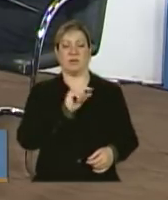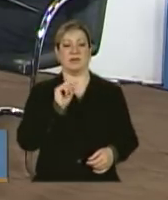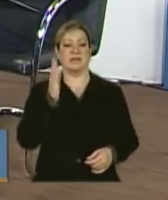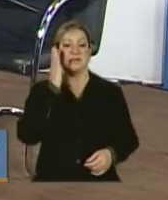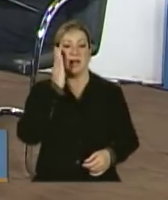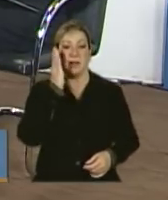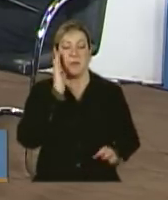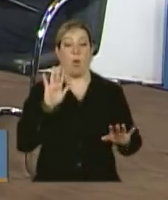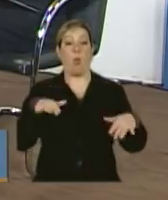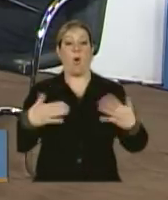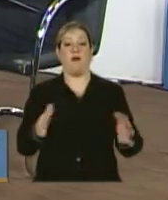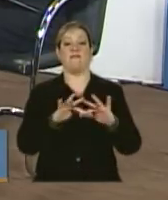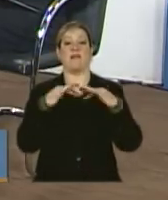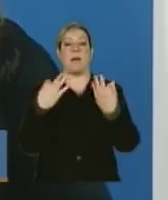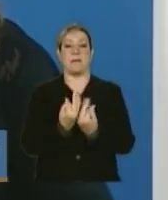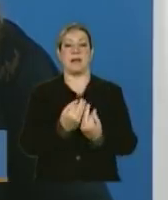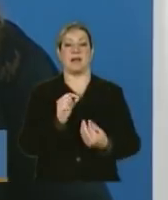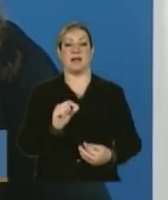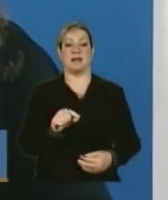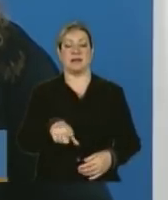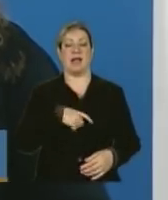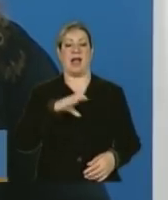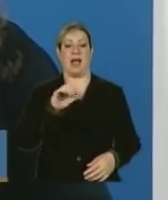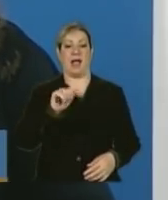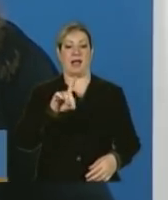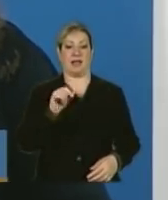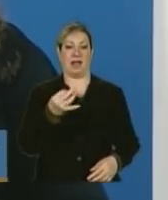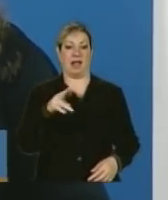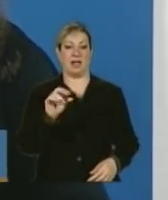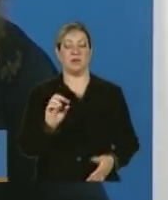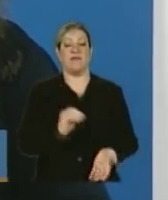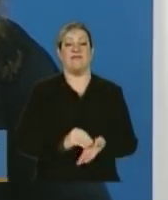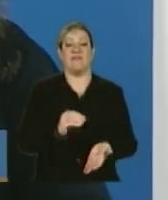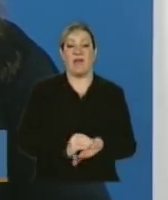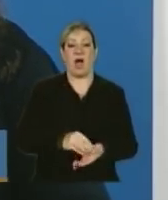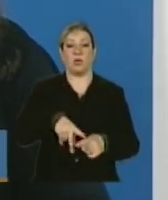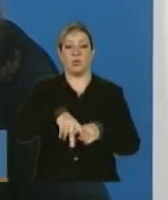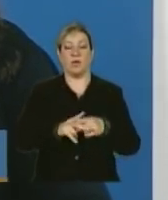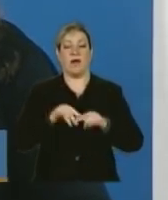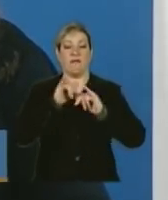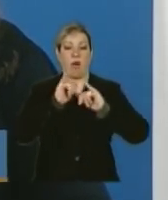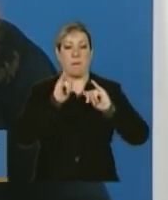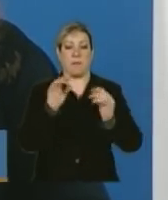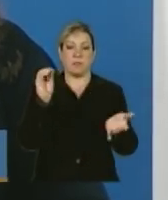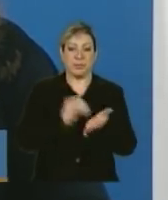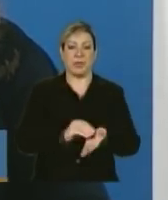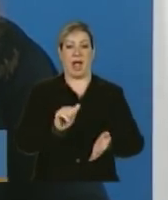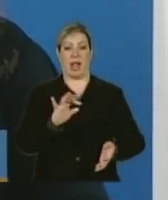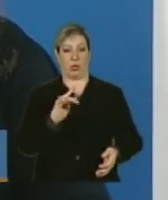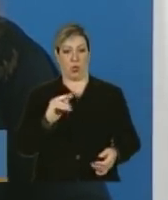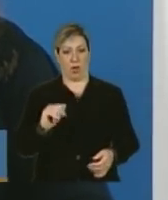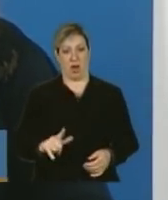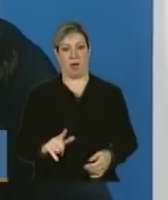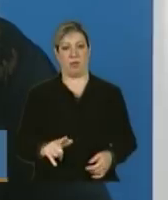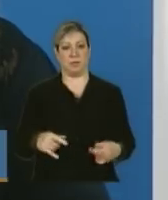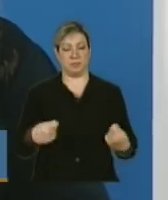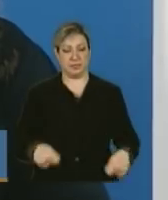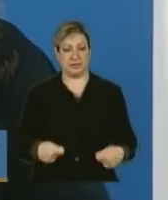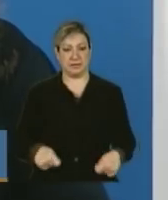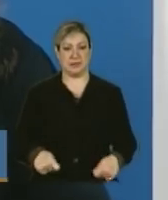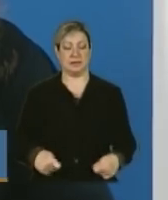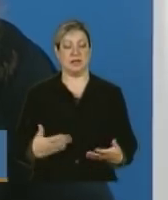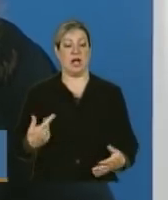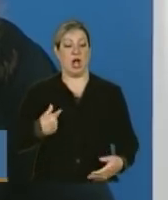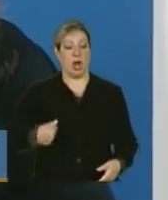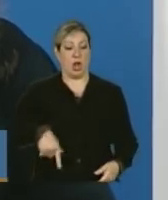cadastro desatualizado. Eles sabem quais são as famílias e o Ministério conduz, por exemplo, a ação de revisão cadastral dos beneficiários do Bolsa Família, sobre a